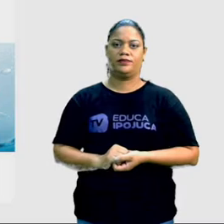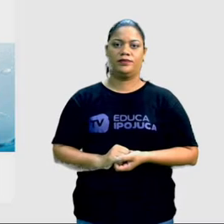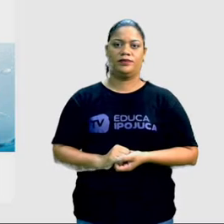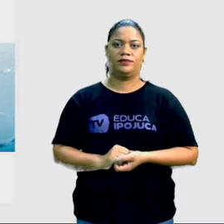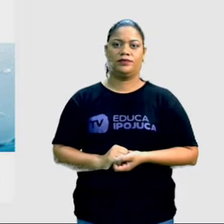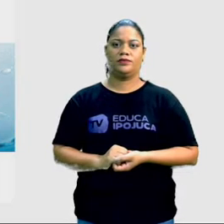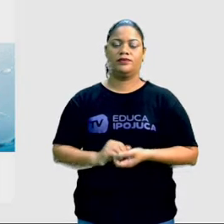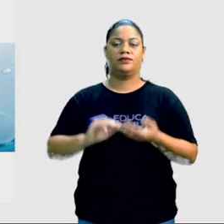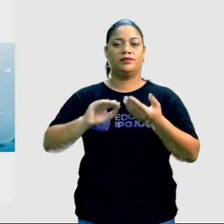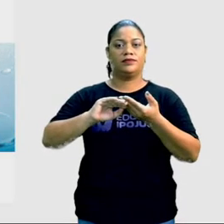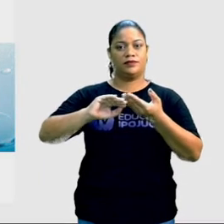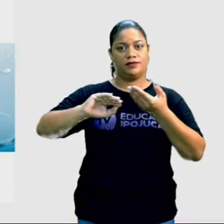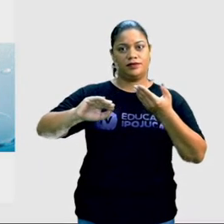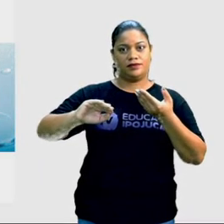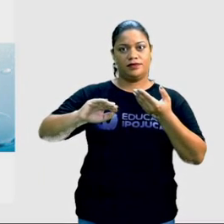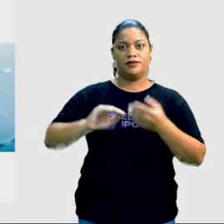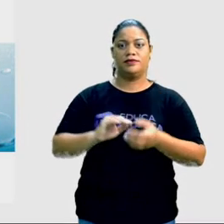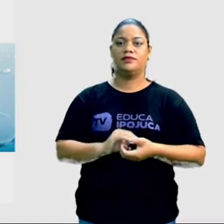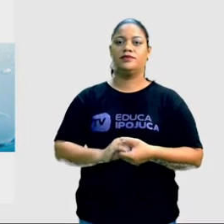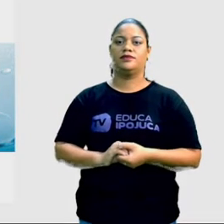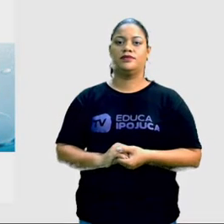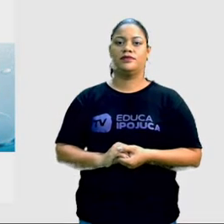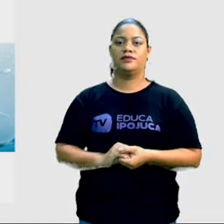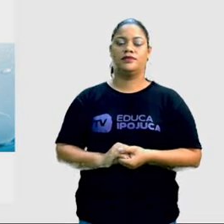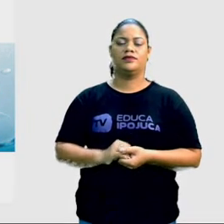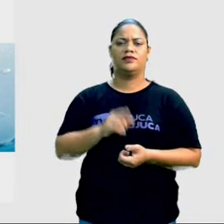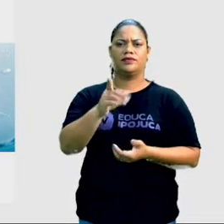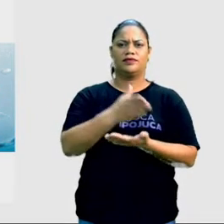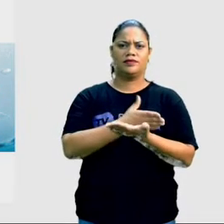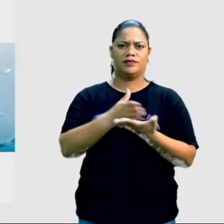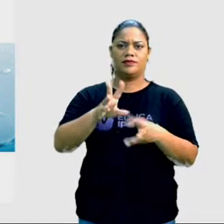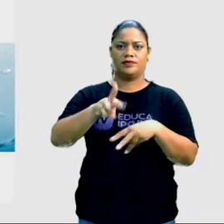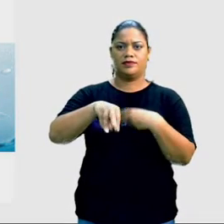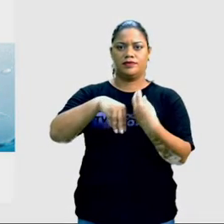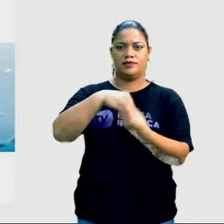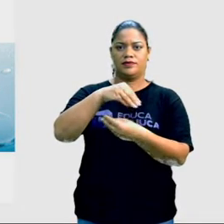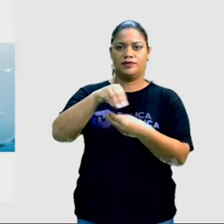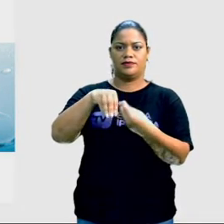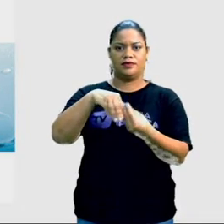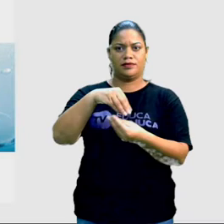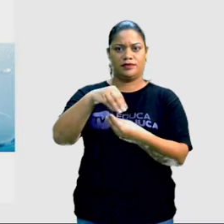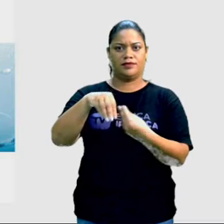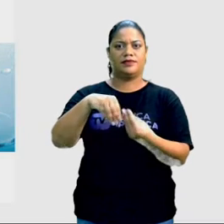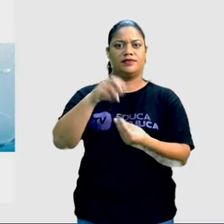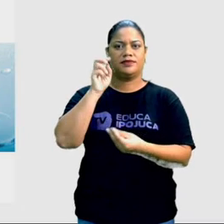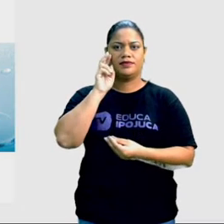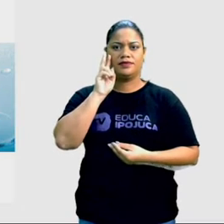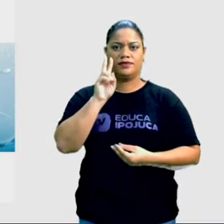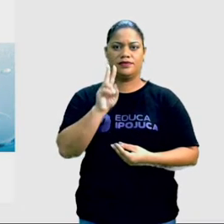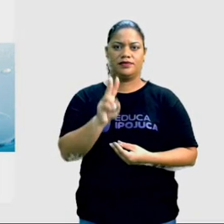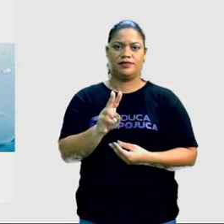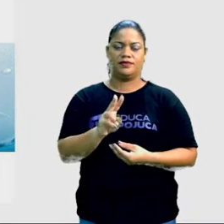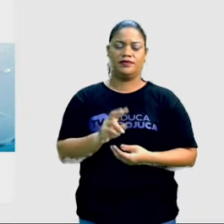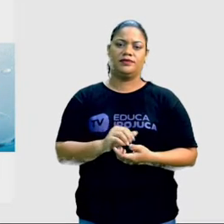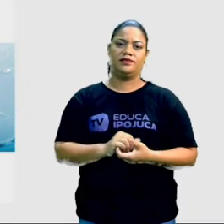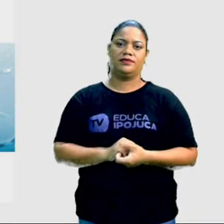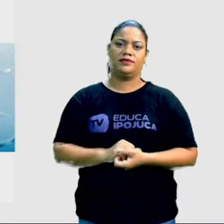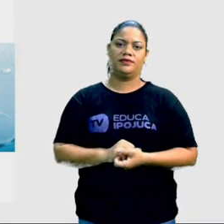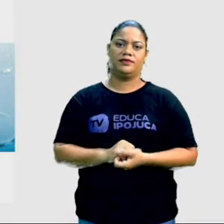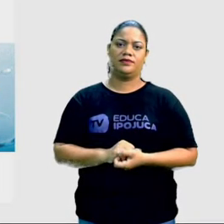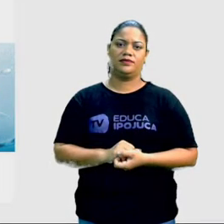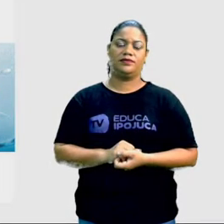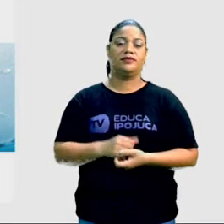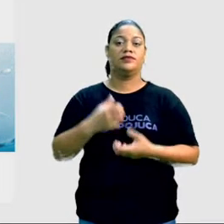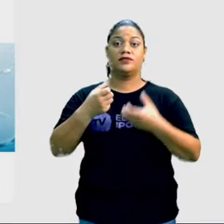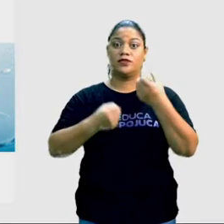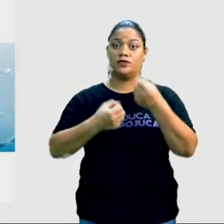Então ela vai separar. Então, aí quando você começa a misturar, você começa a ver, a gente vê o leite